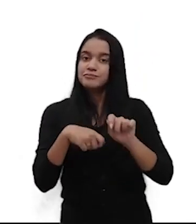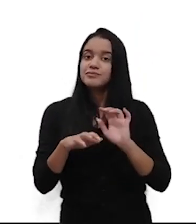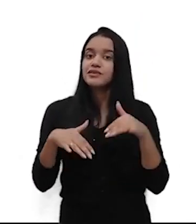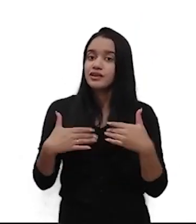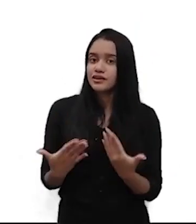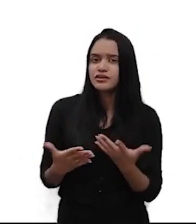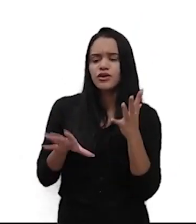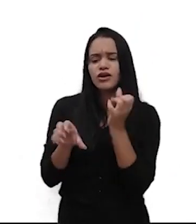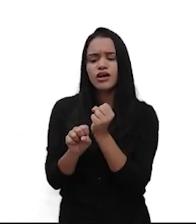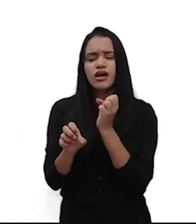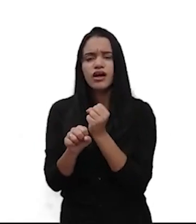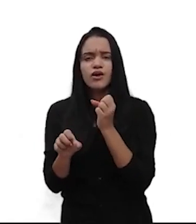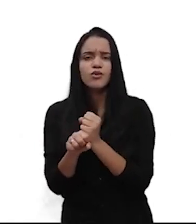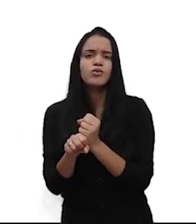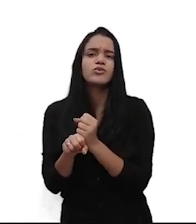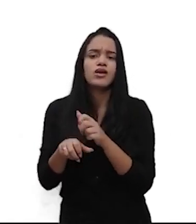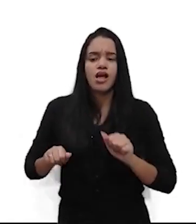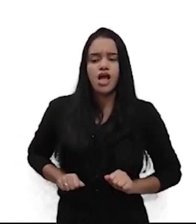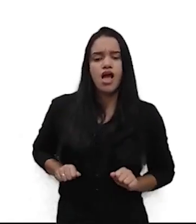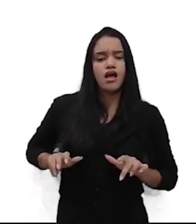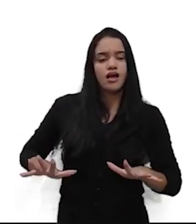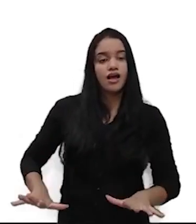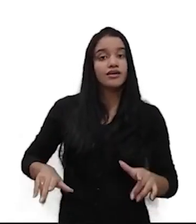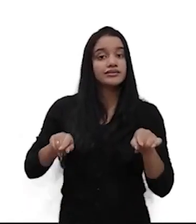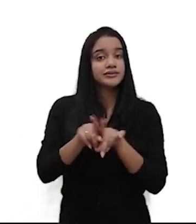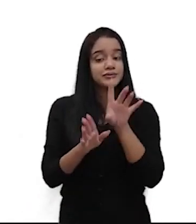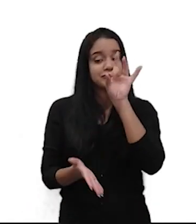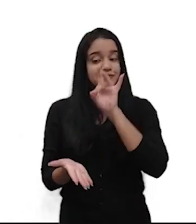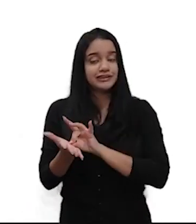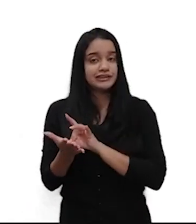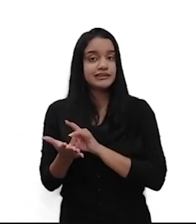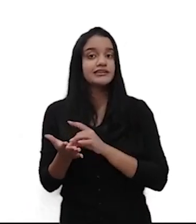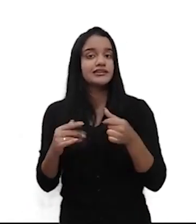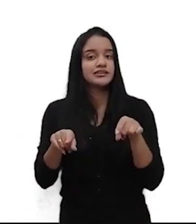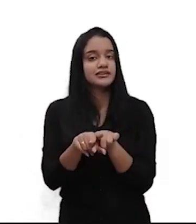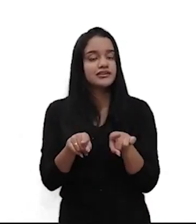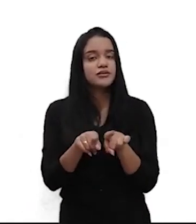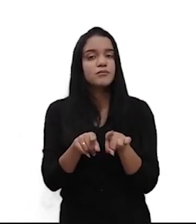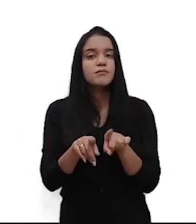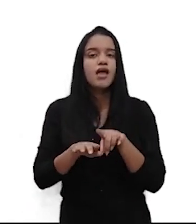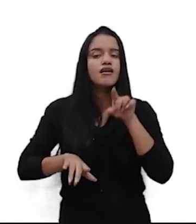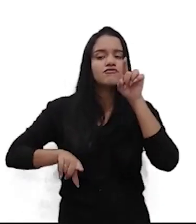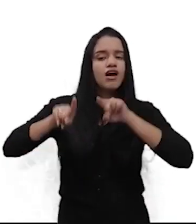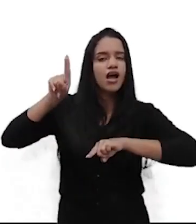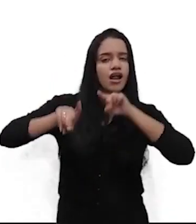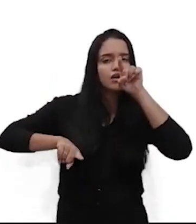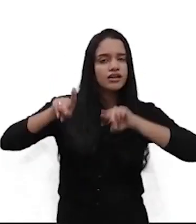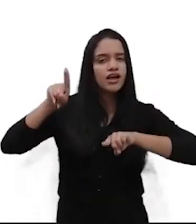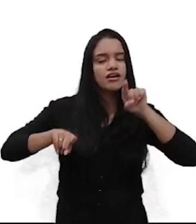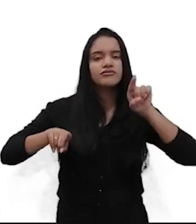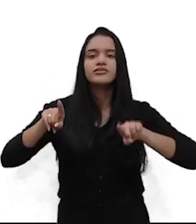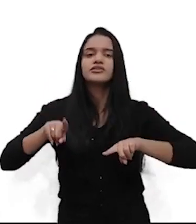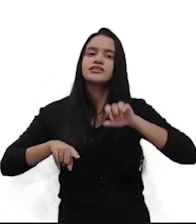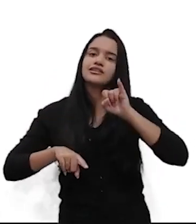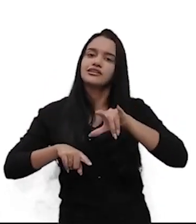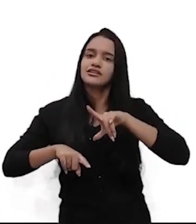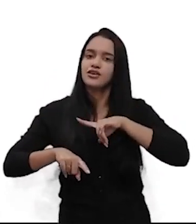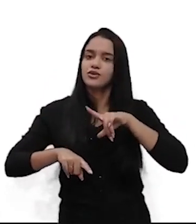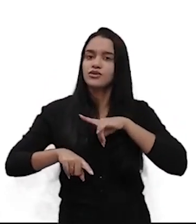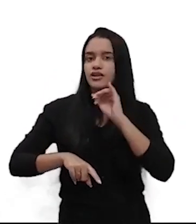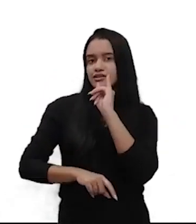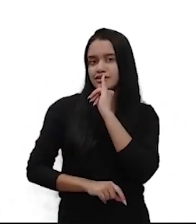Então, calcule as despesas, quais são as minhas despesas fixas, quais são as minhas despesas variáveis. Se eu tenho que alugar um